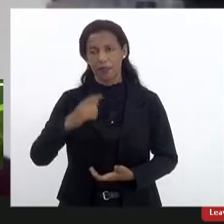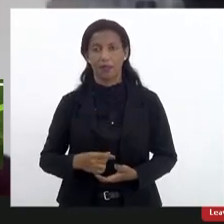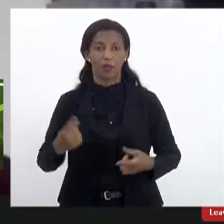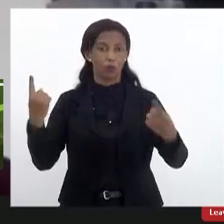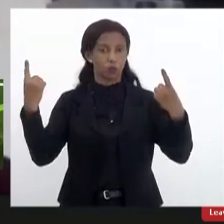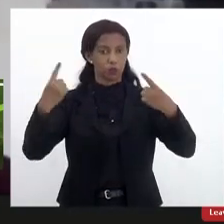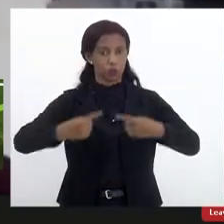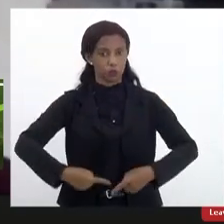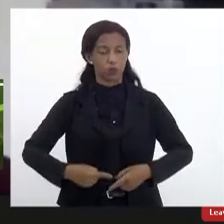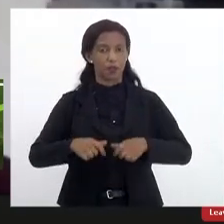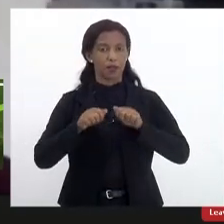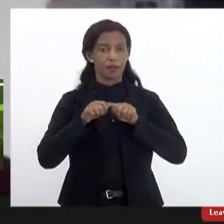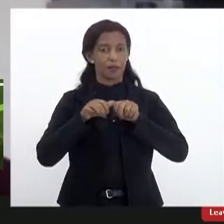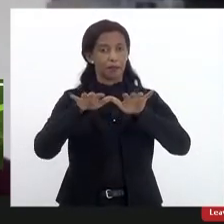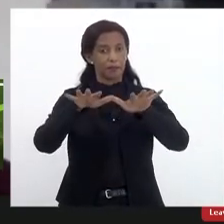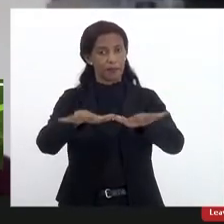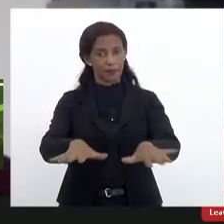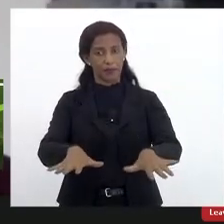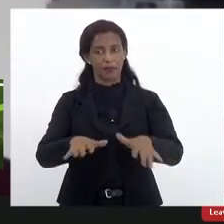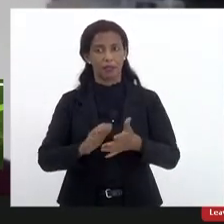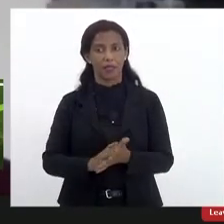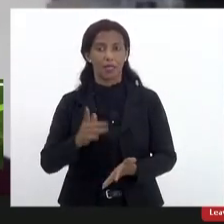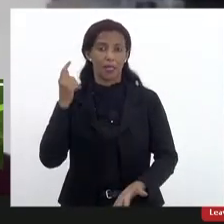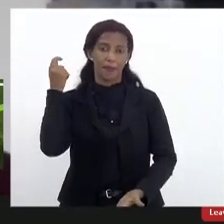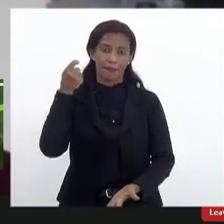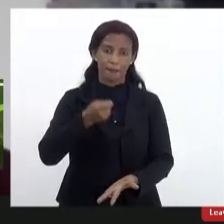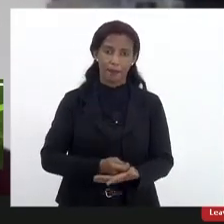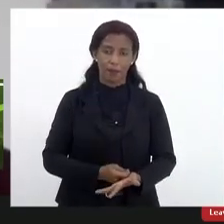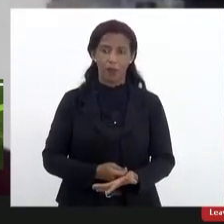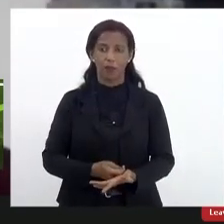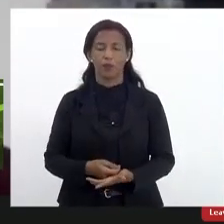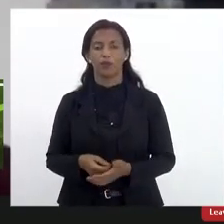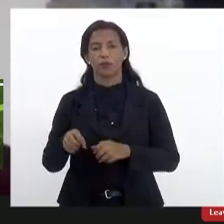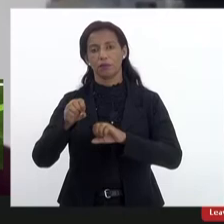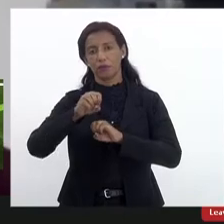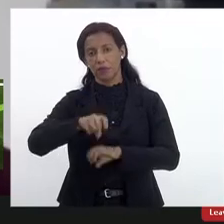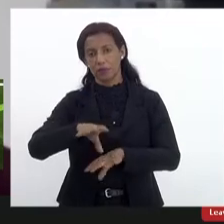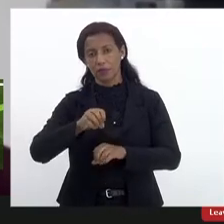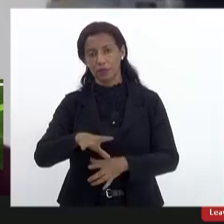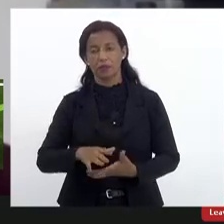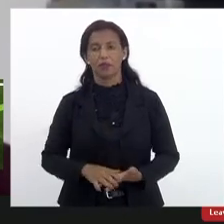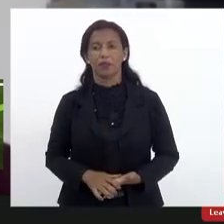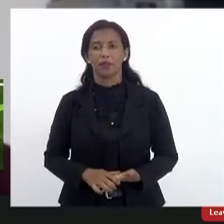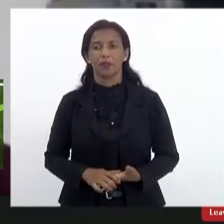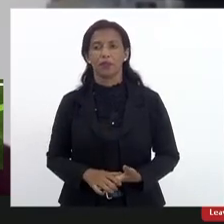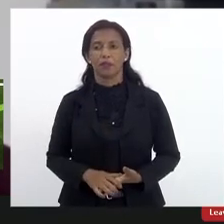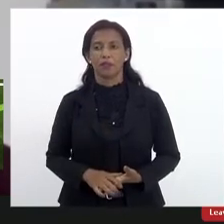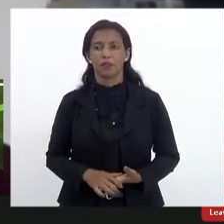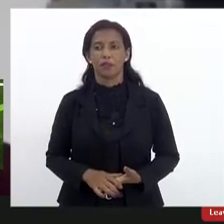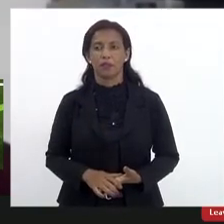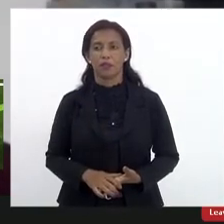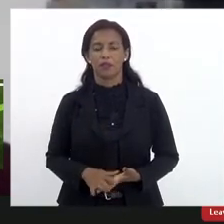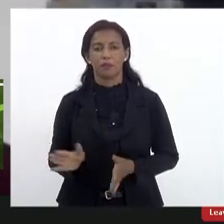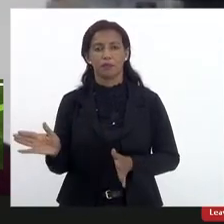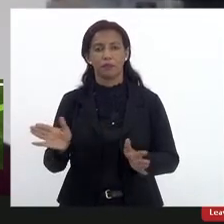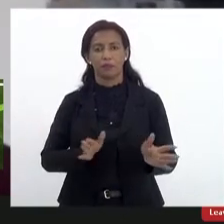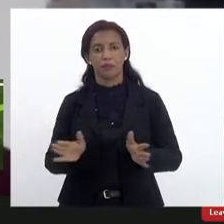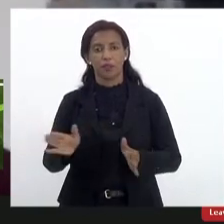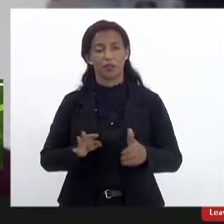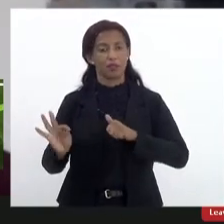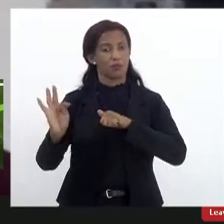desafios que a pandemia impôs a educação em termos de mediações